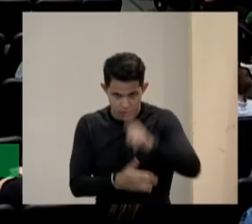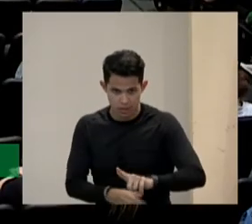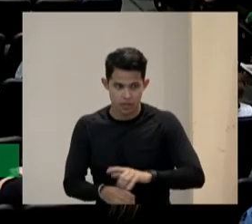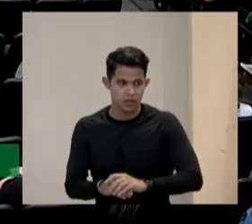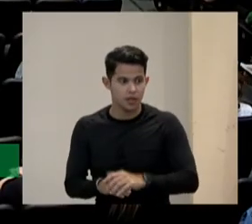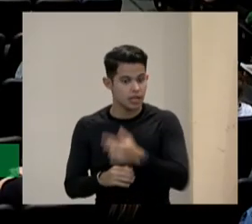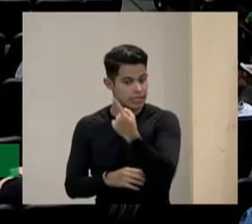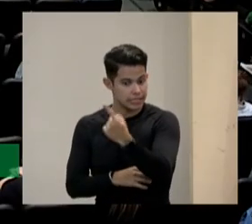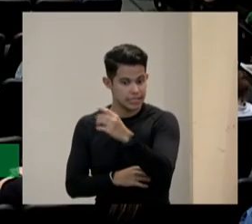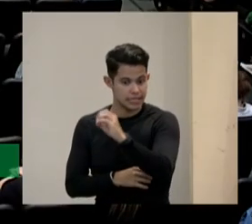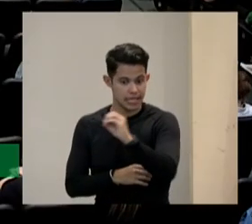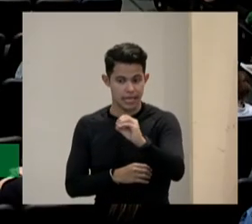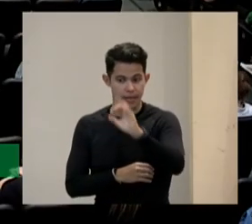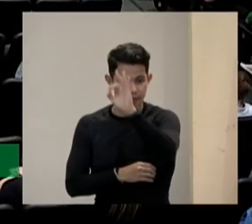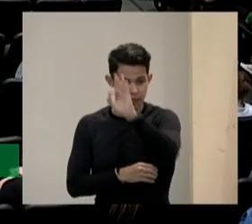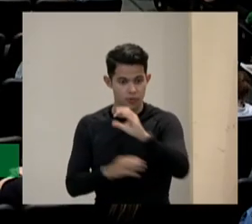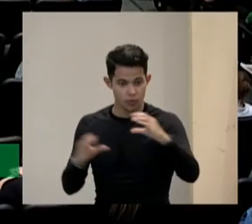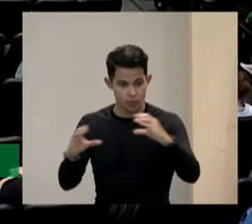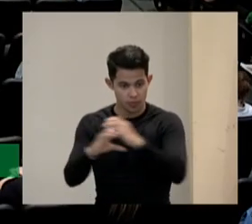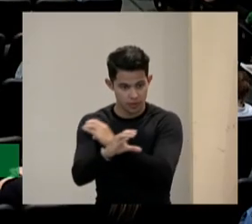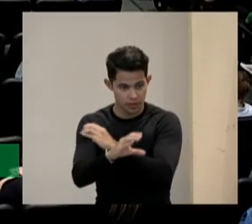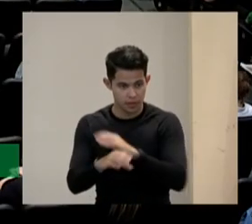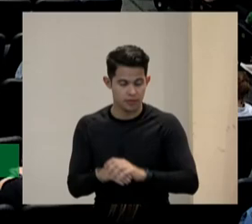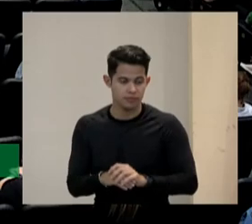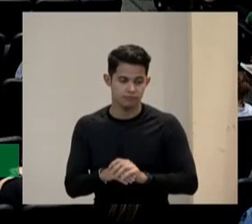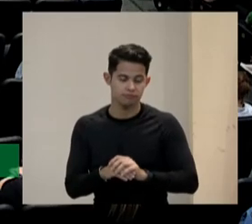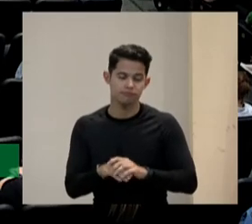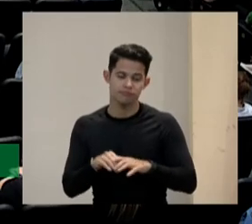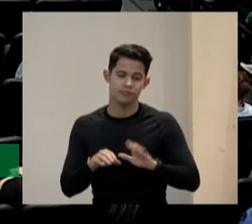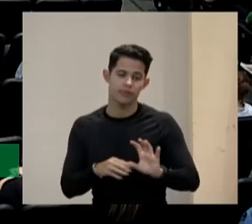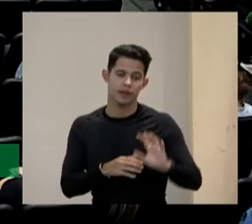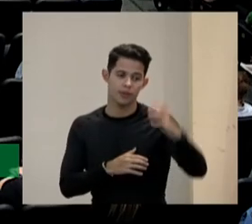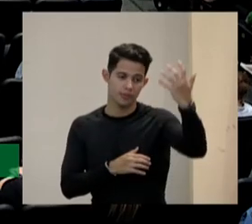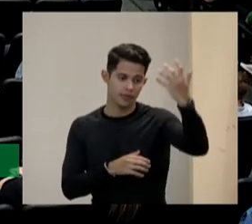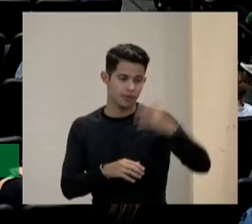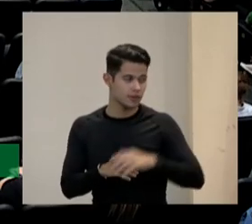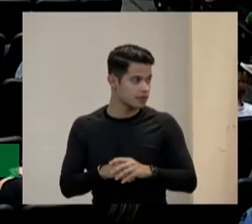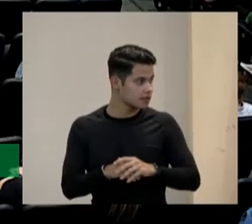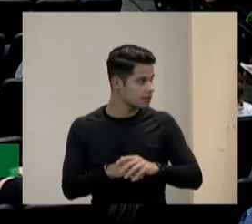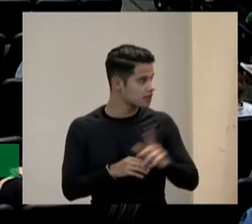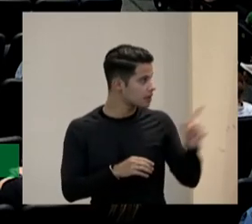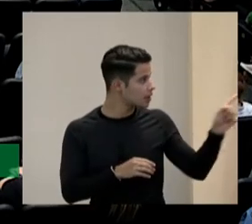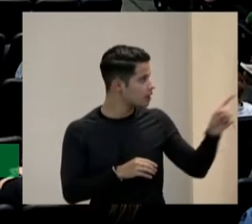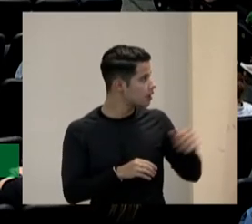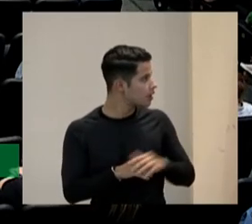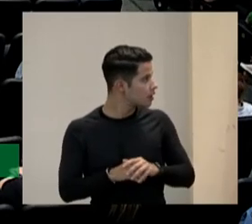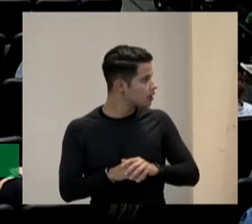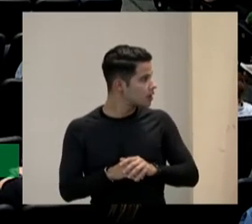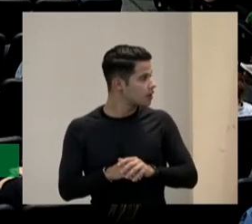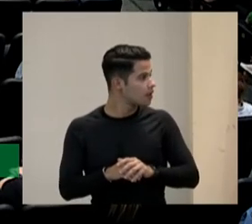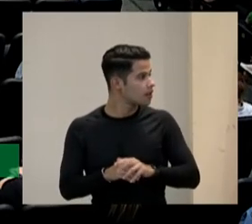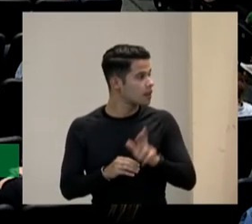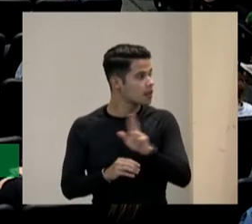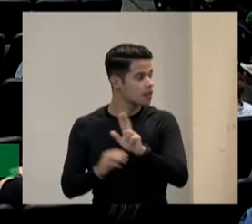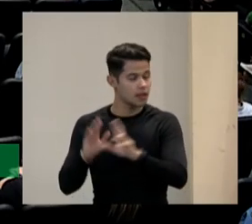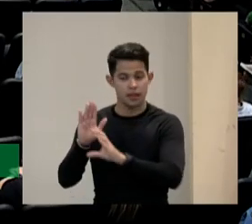ninguém isso acontece frequentemente então nosso currículo aberto e flexível